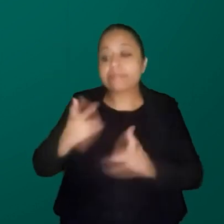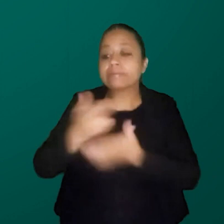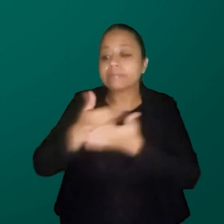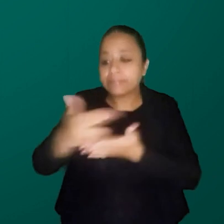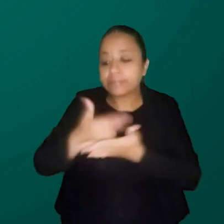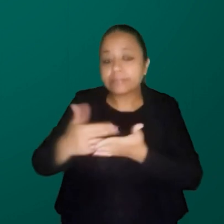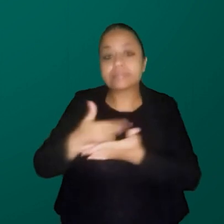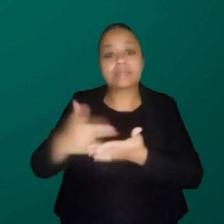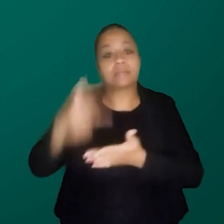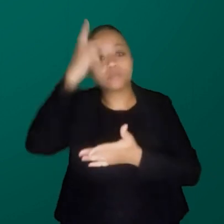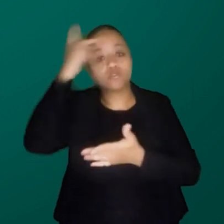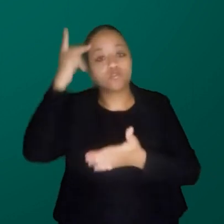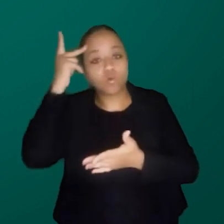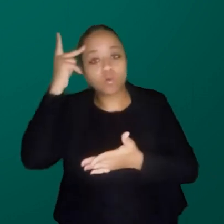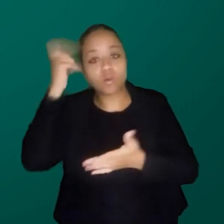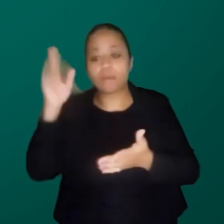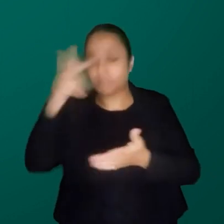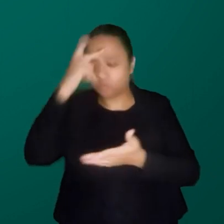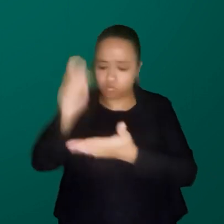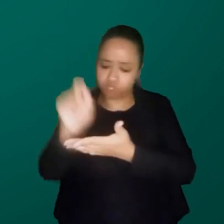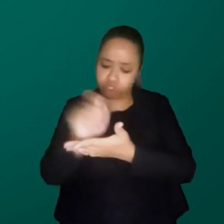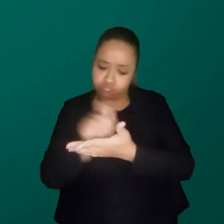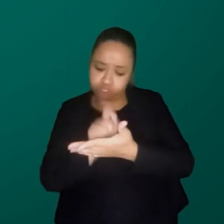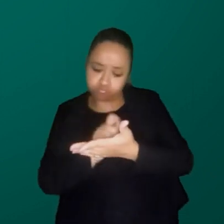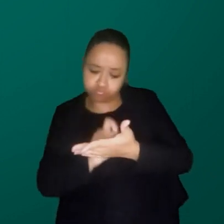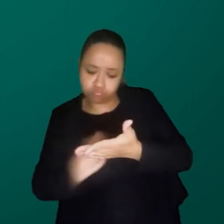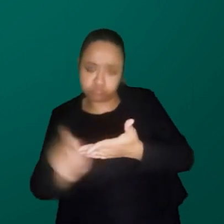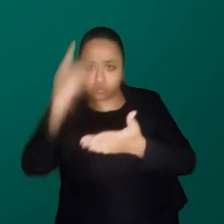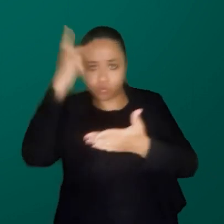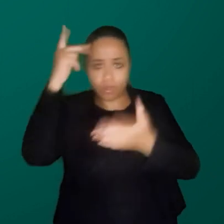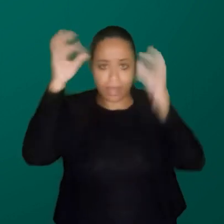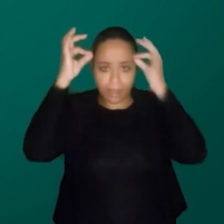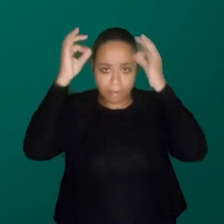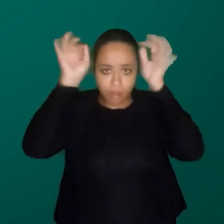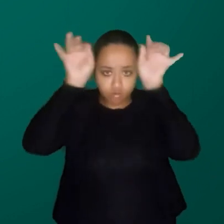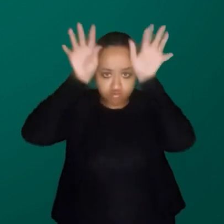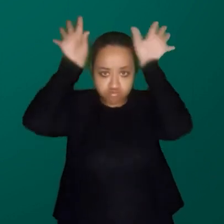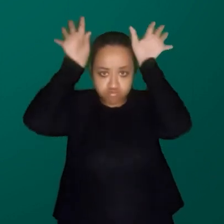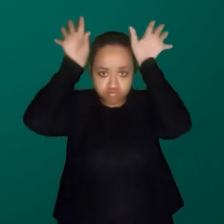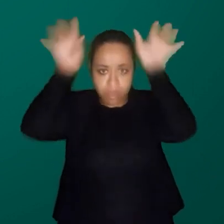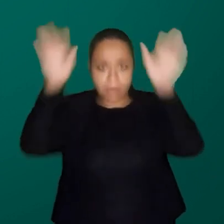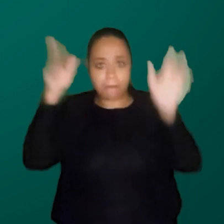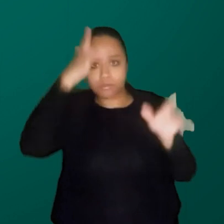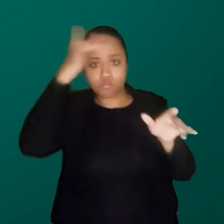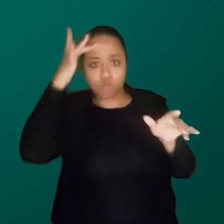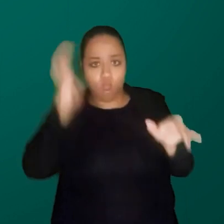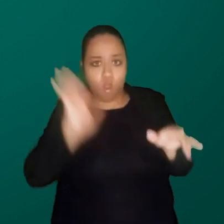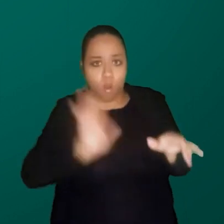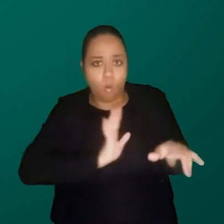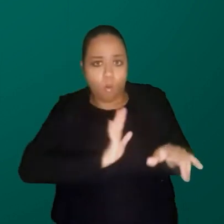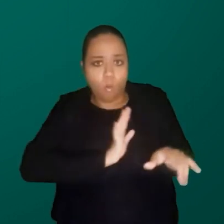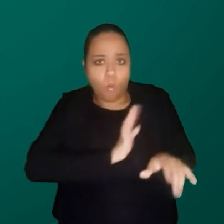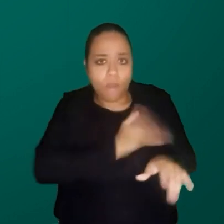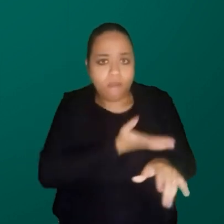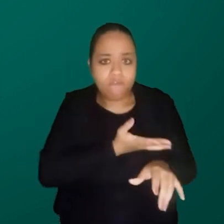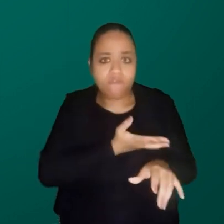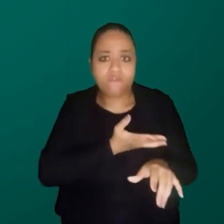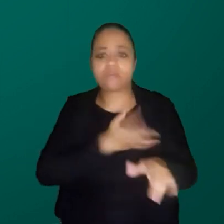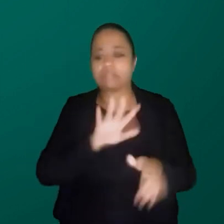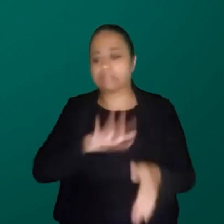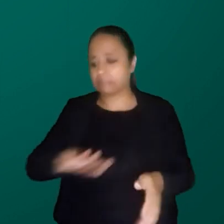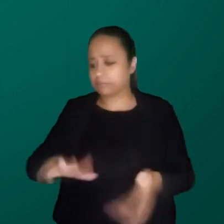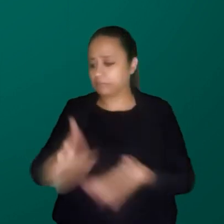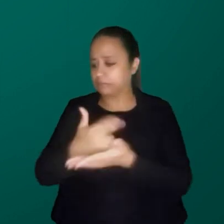desenhos são carregados dessa tecnologia, são pessoas de cabelo espigado, são pessoas horrorosas, e não sei se vocês